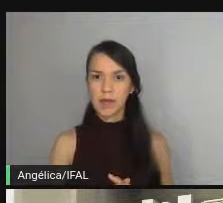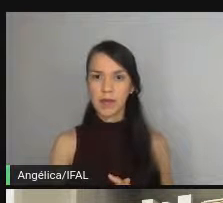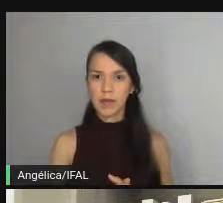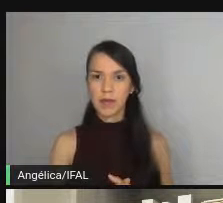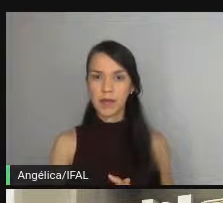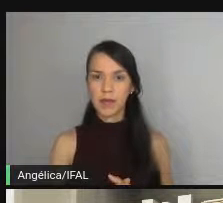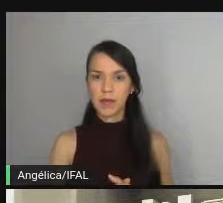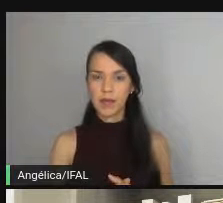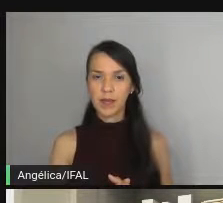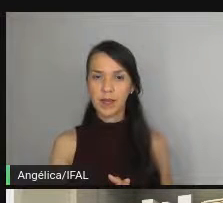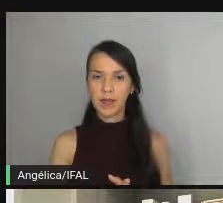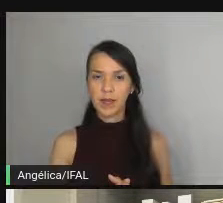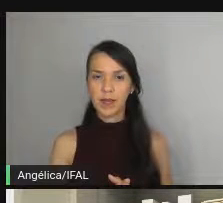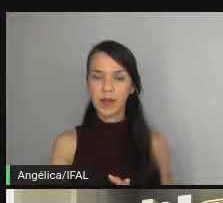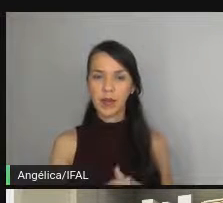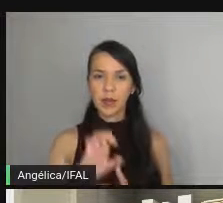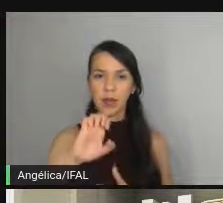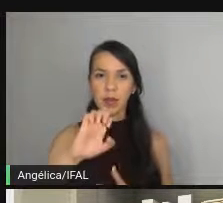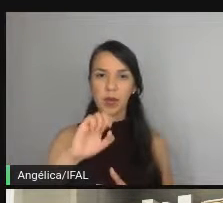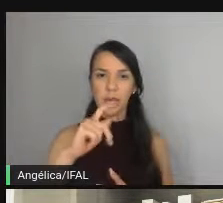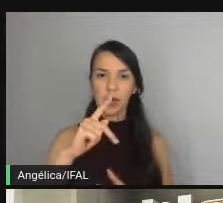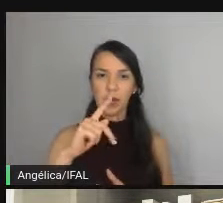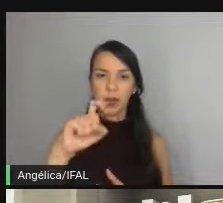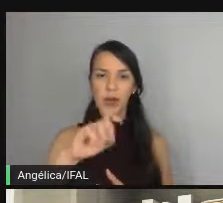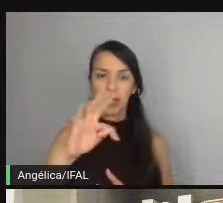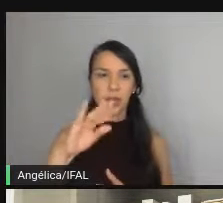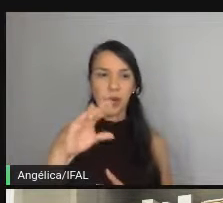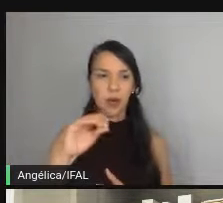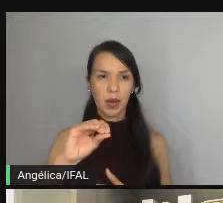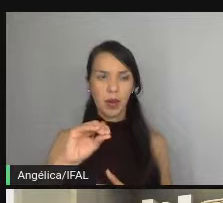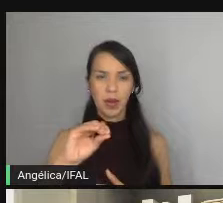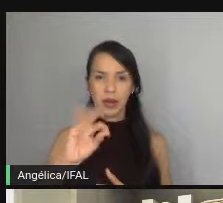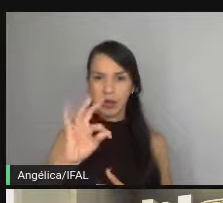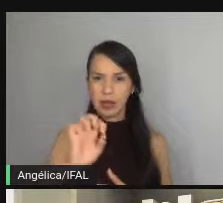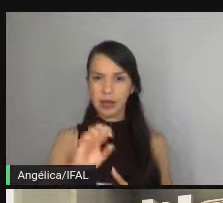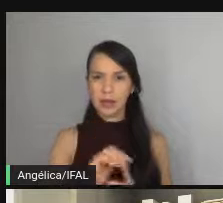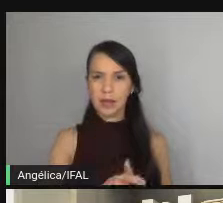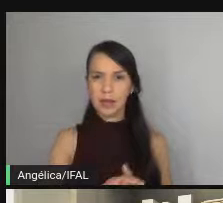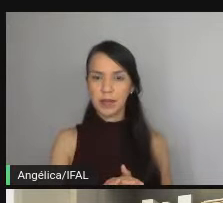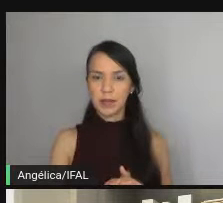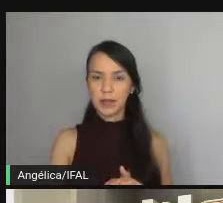então eu vou reduzir só pra ficar uma tela curta